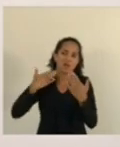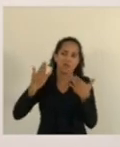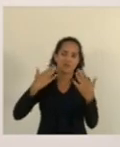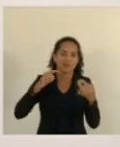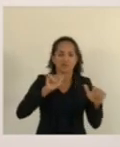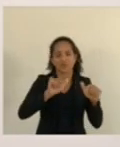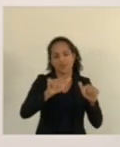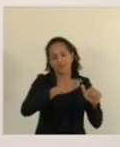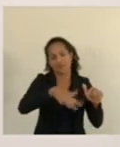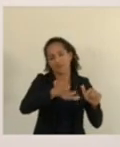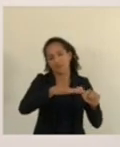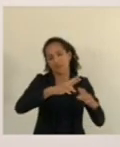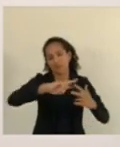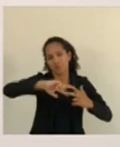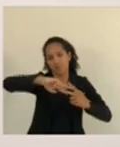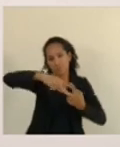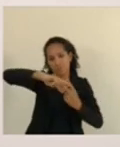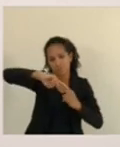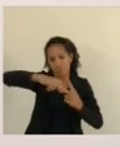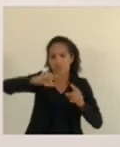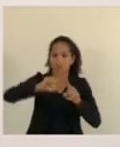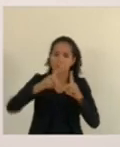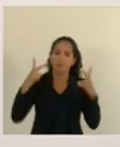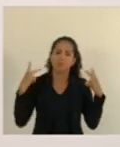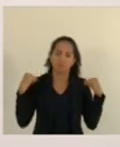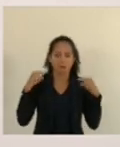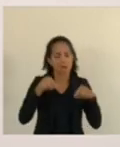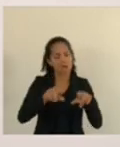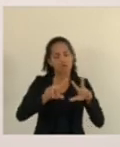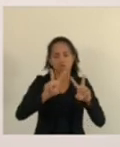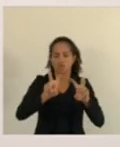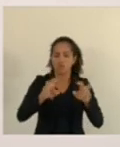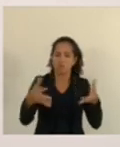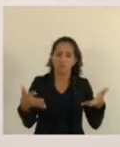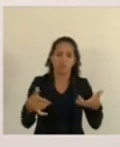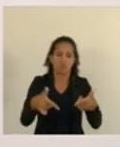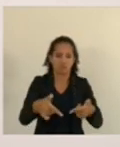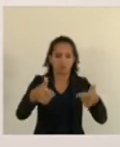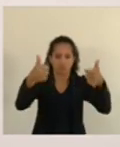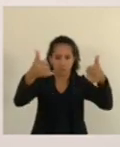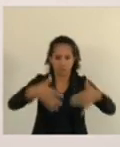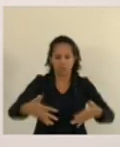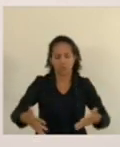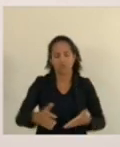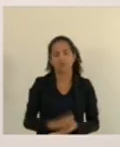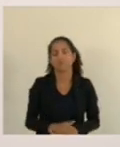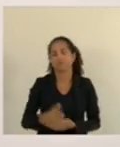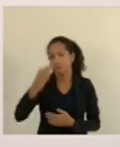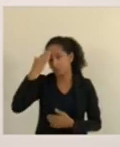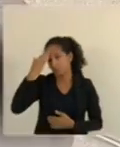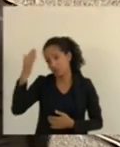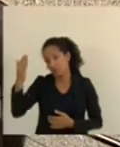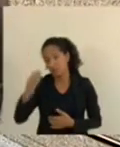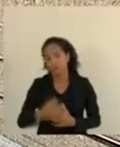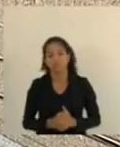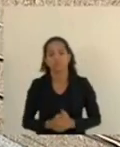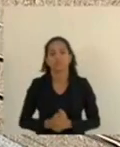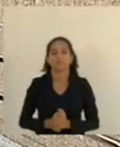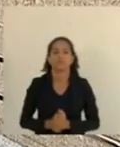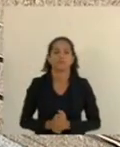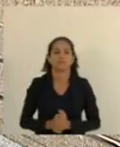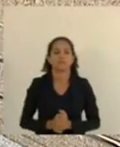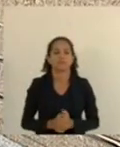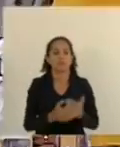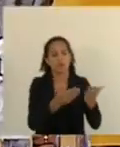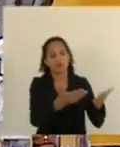trabalhadores é isso que eu teria para falar nessa tarde de hoje deputado Adilson muito obrigado ok